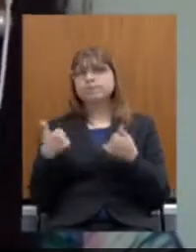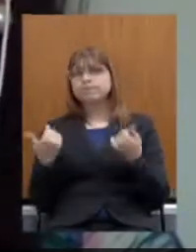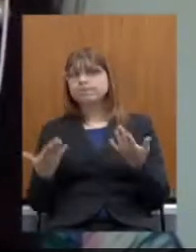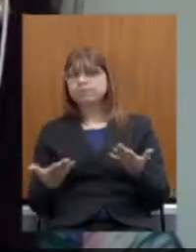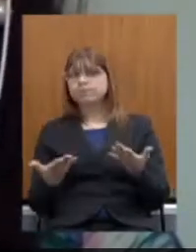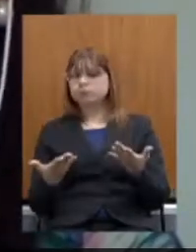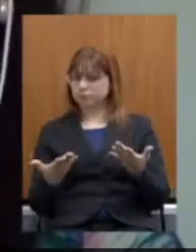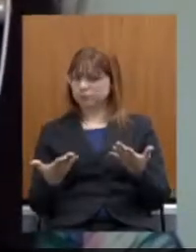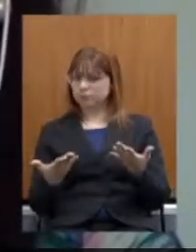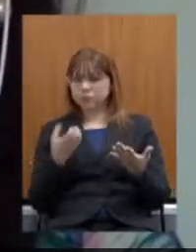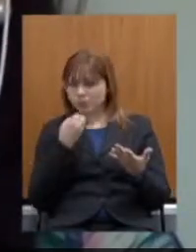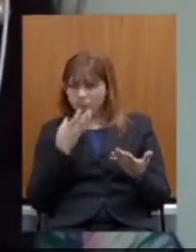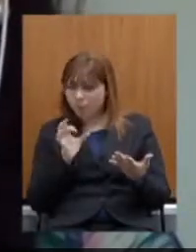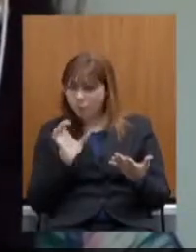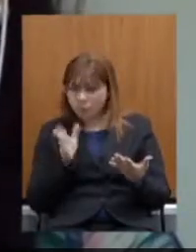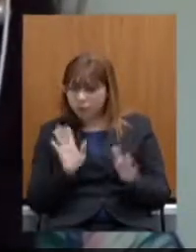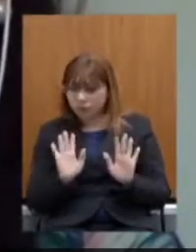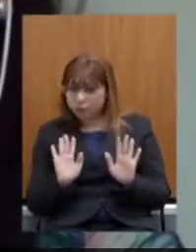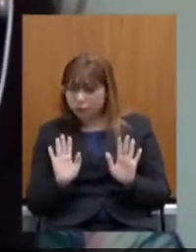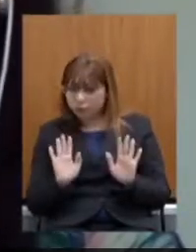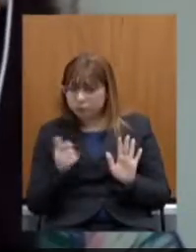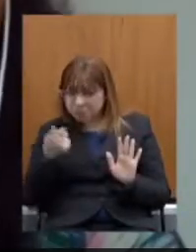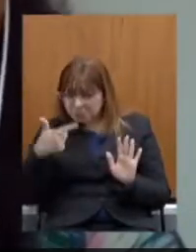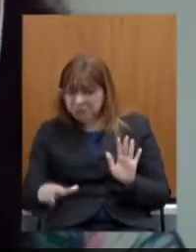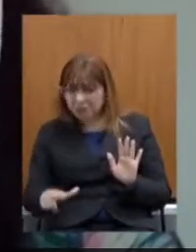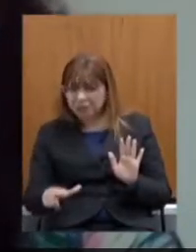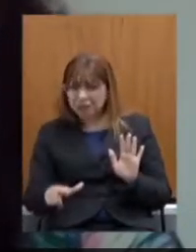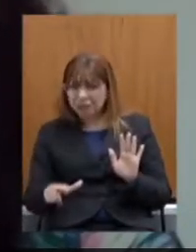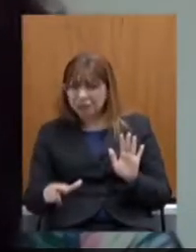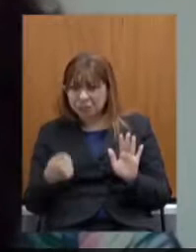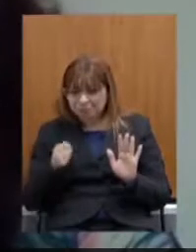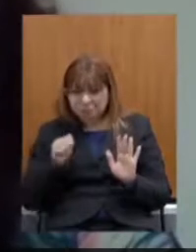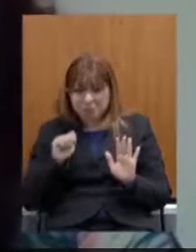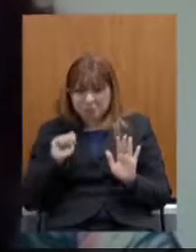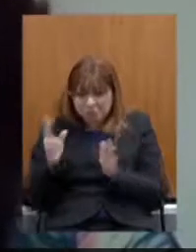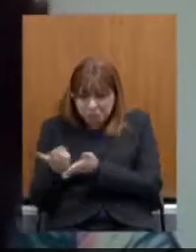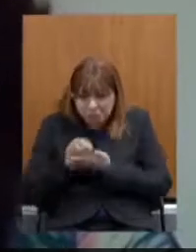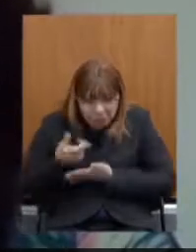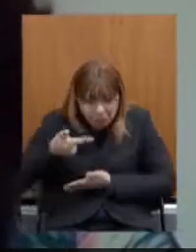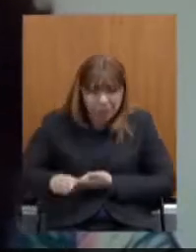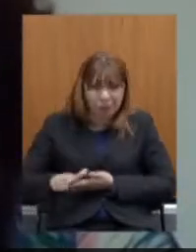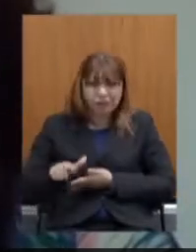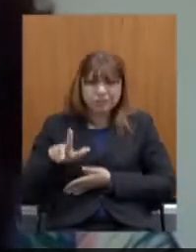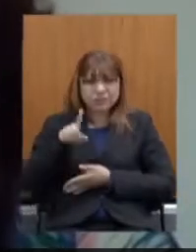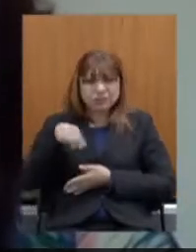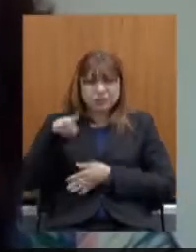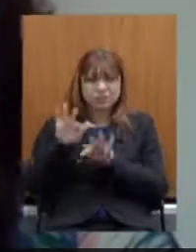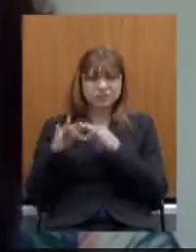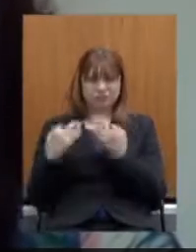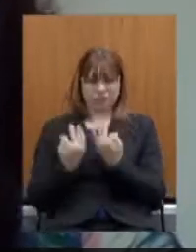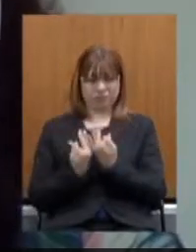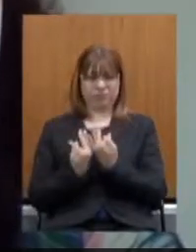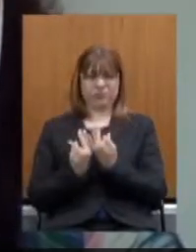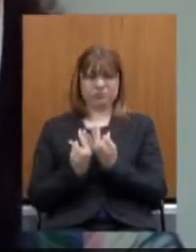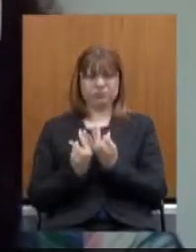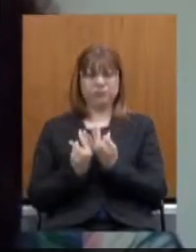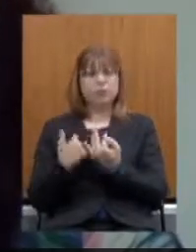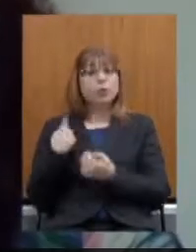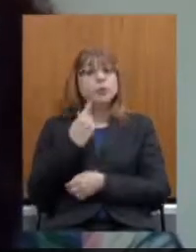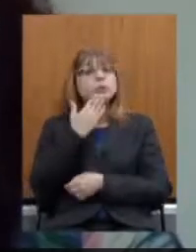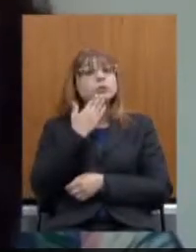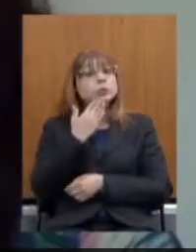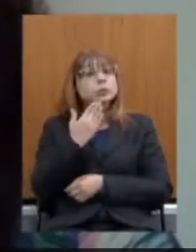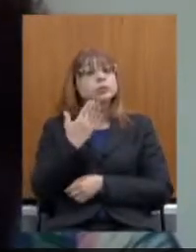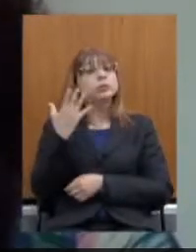isso já não basta? Precisa arrancar mais o que dessas famílias? Pedimos aos